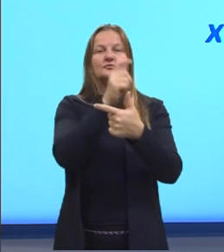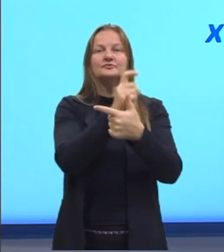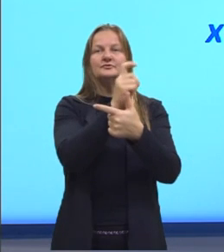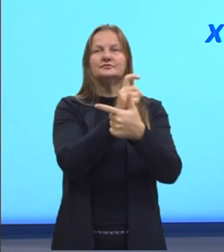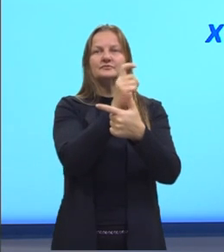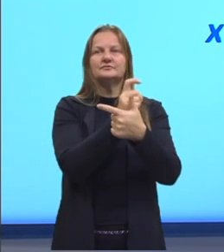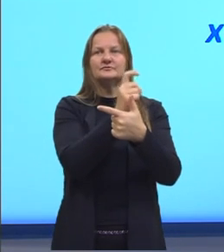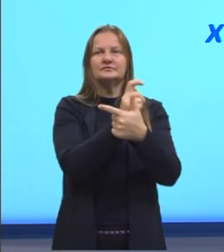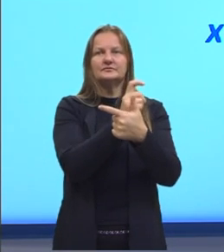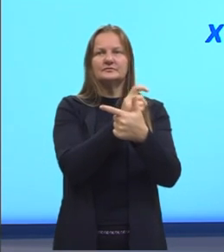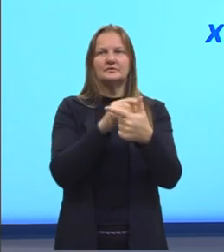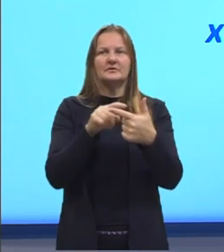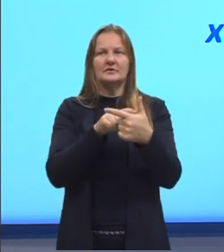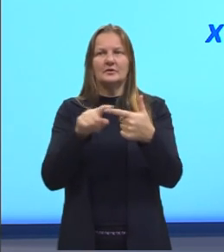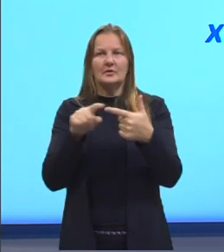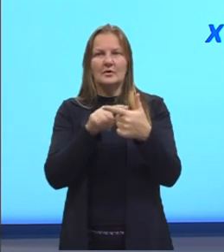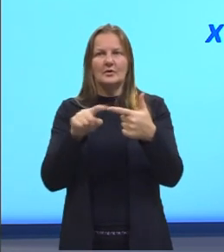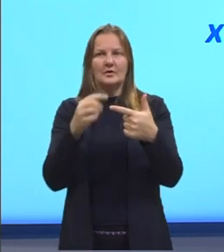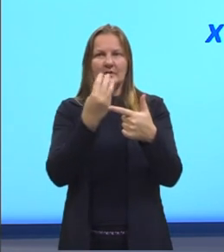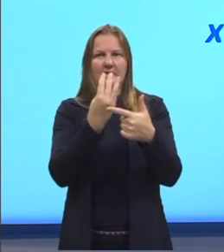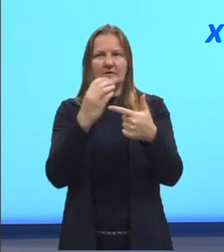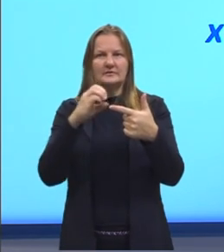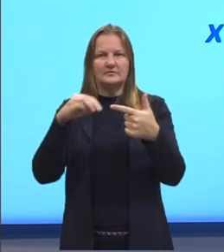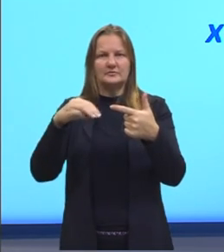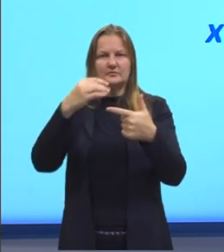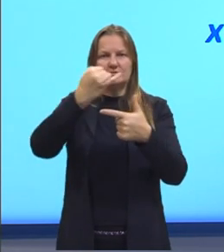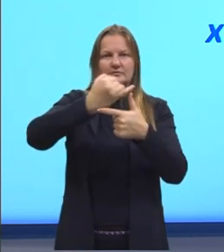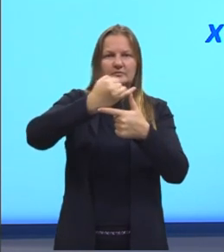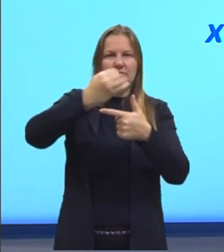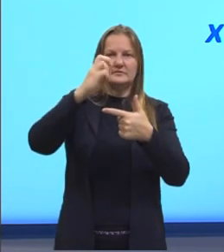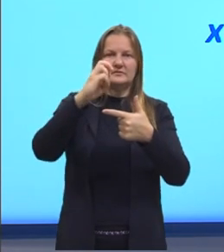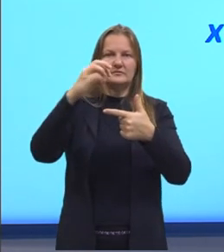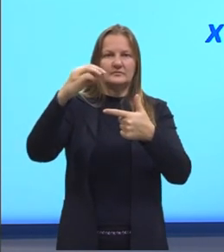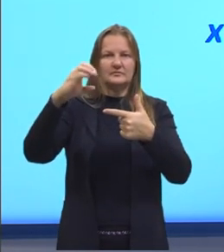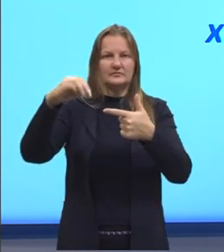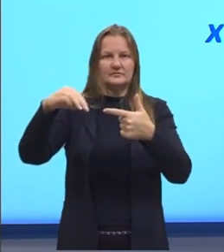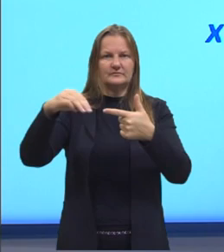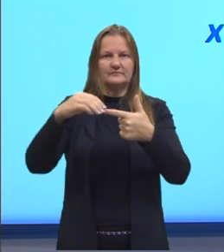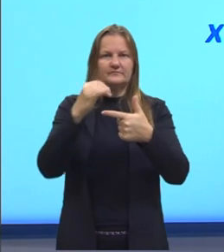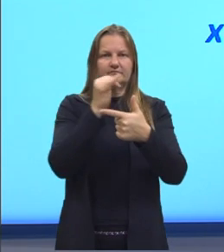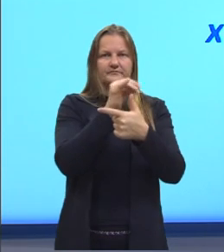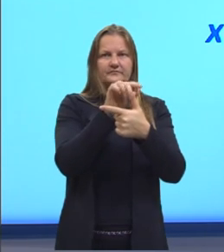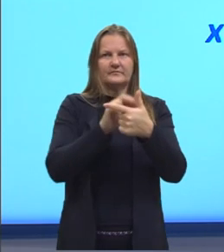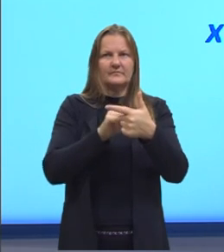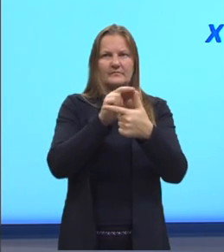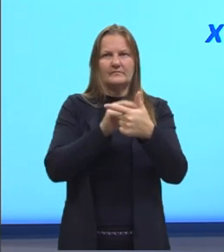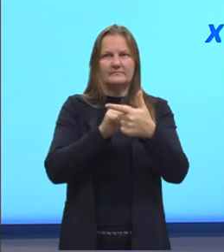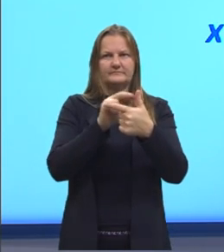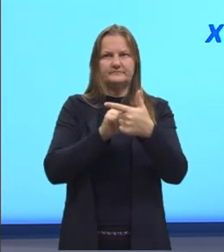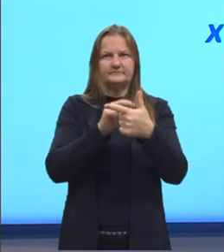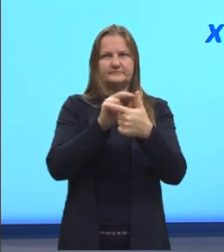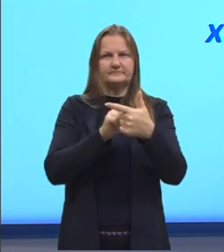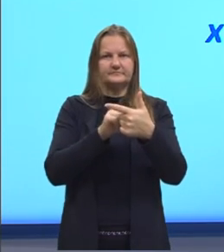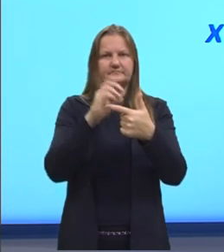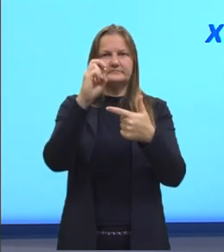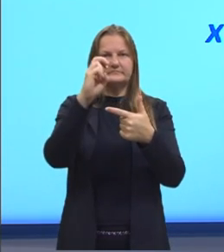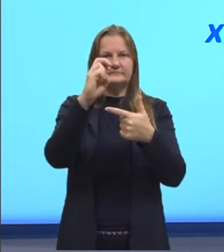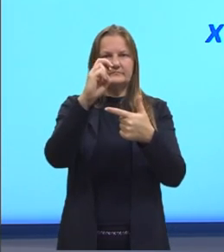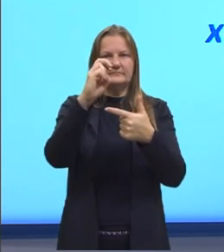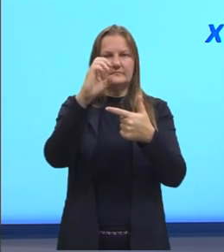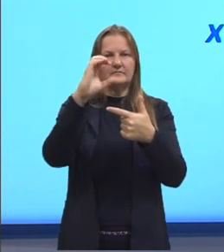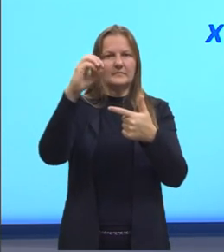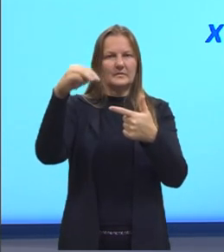E nós sabemos o valor do R maiúsculo que seria o raio da circunferência de 5